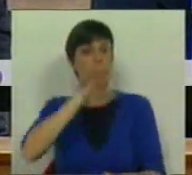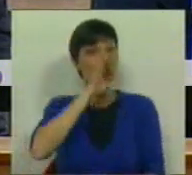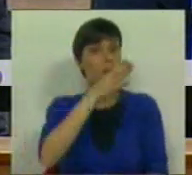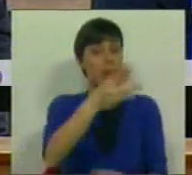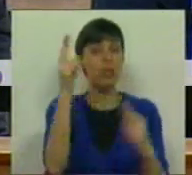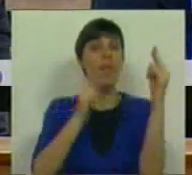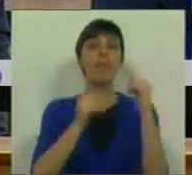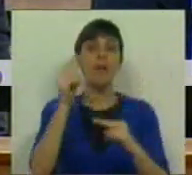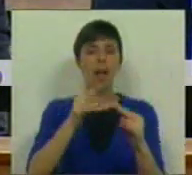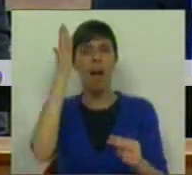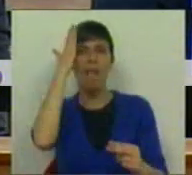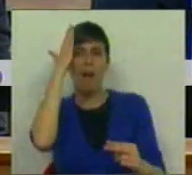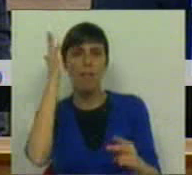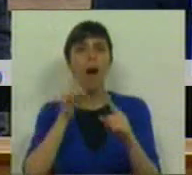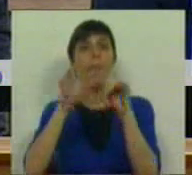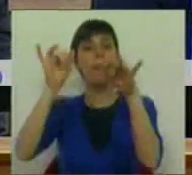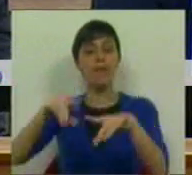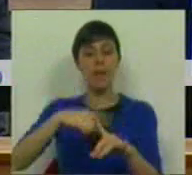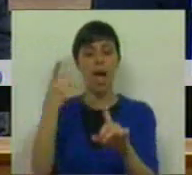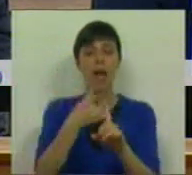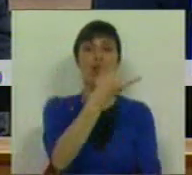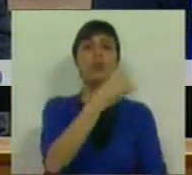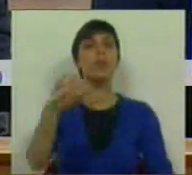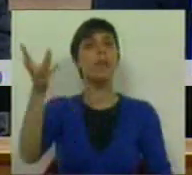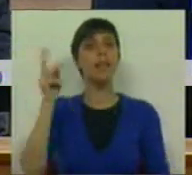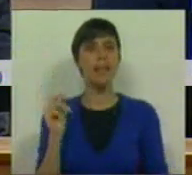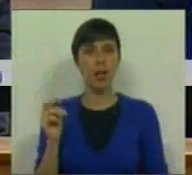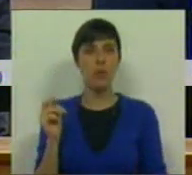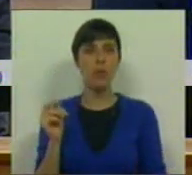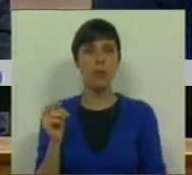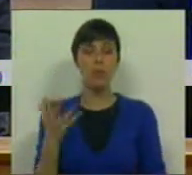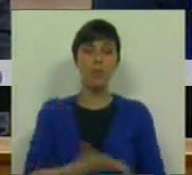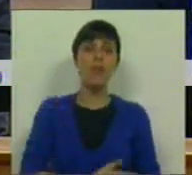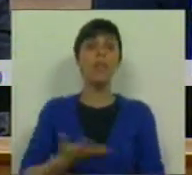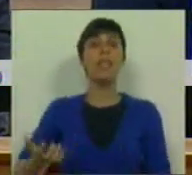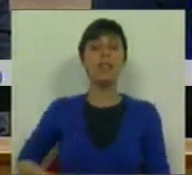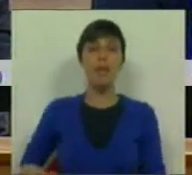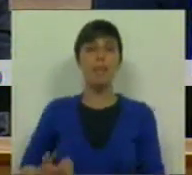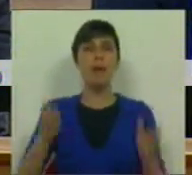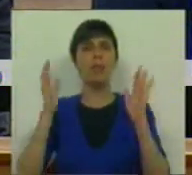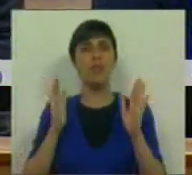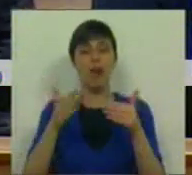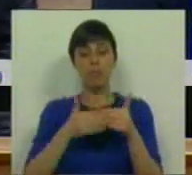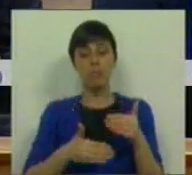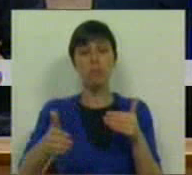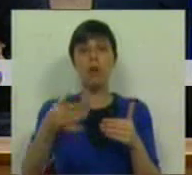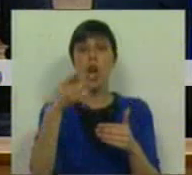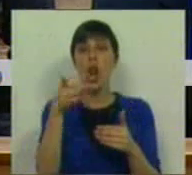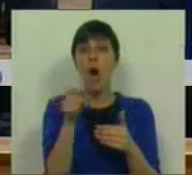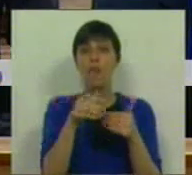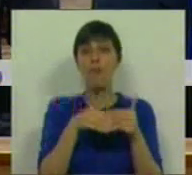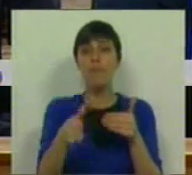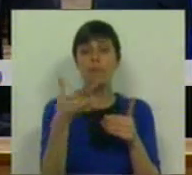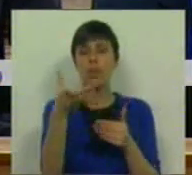Ministro das Finanças para o final do ano de 2013, um desemprego que vai atingir daqui a nove